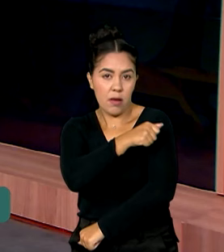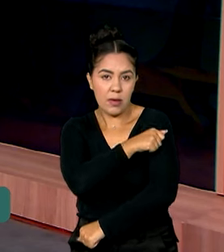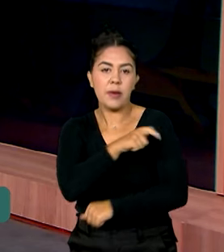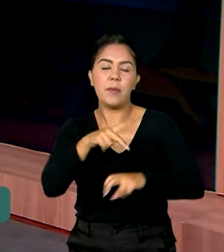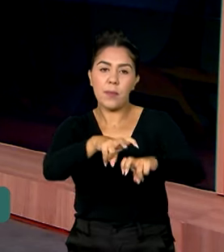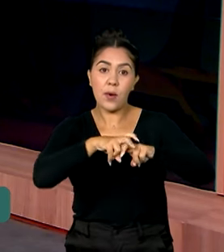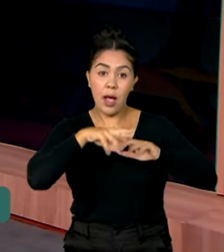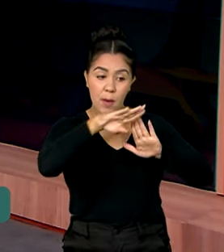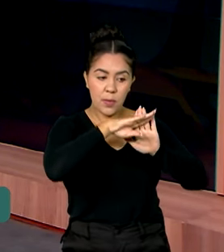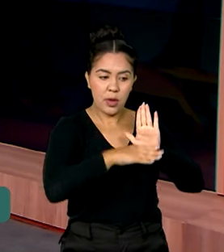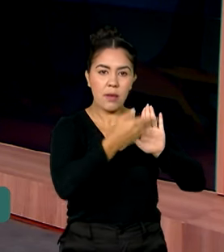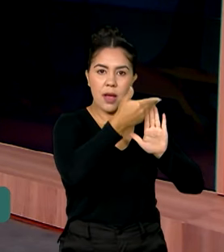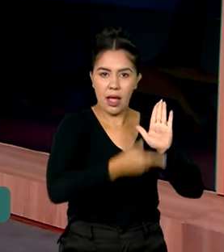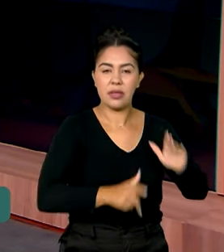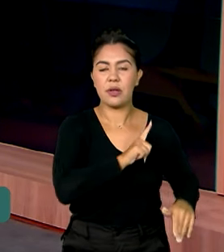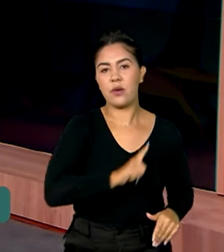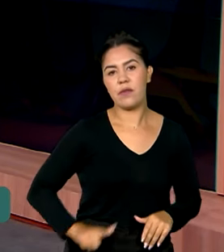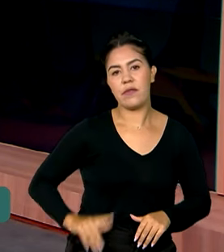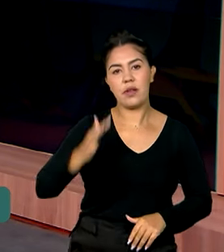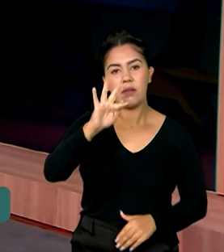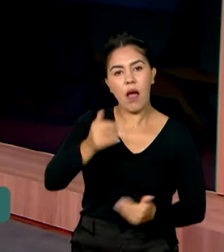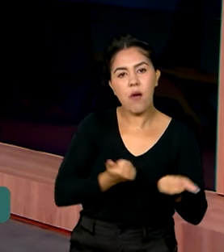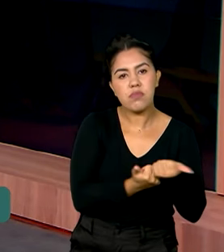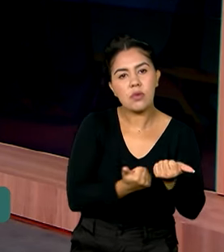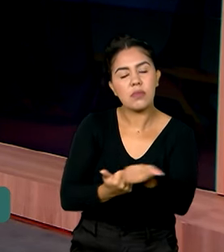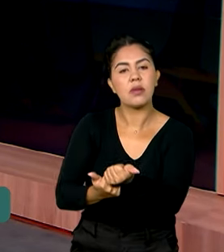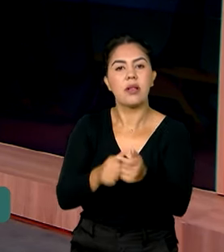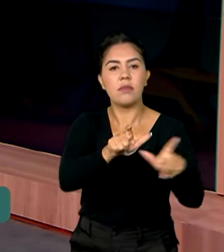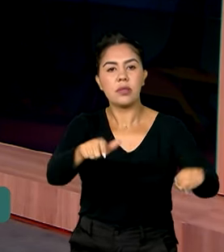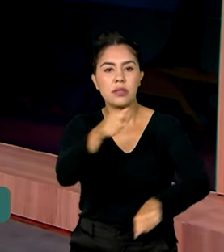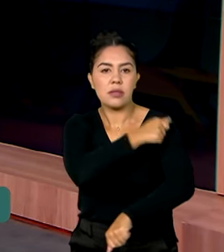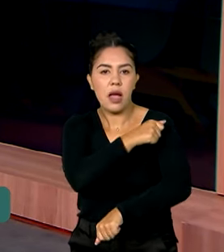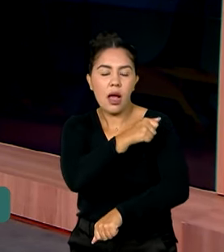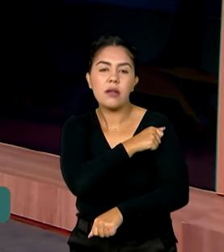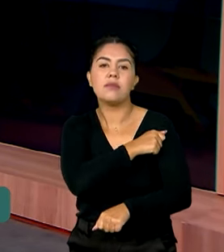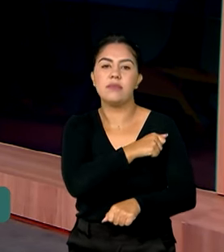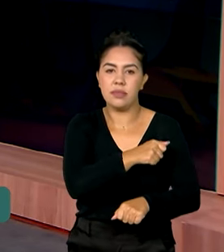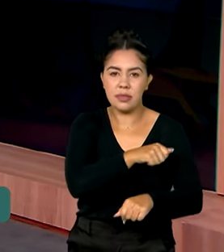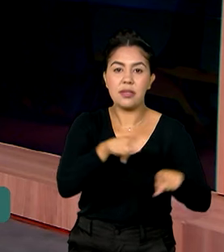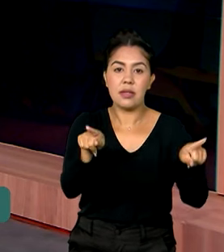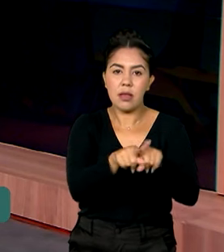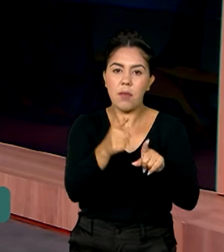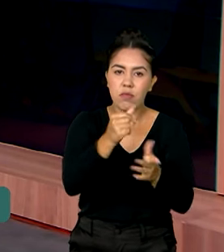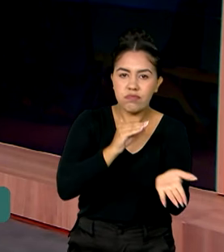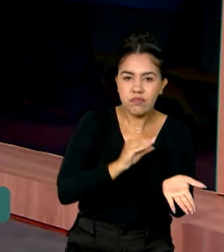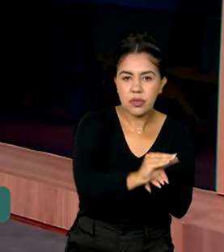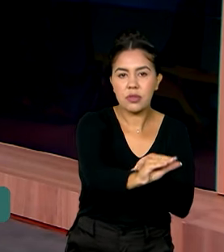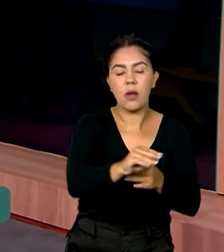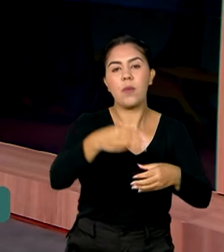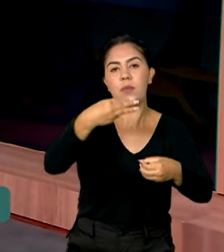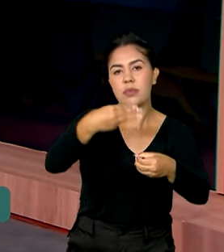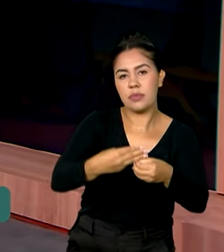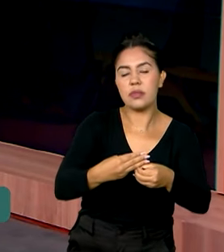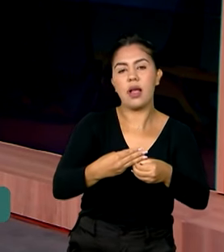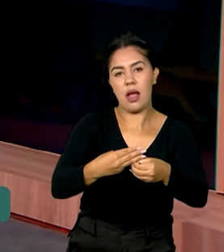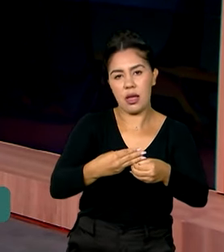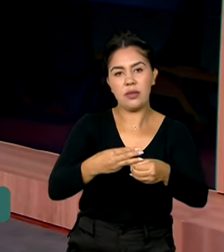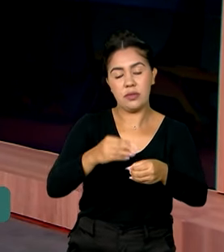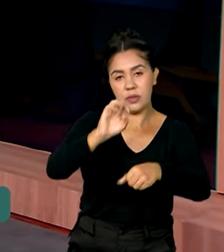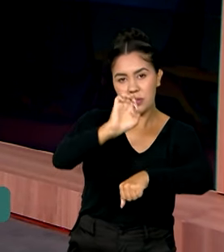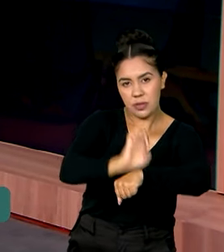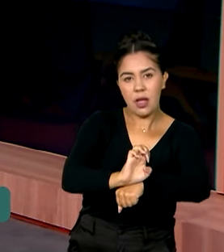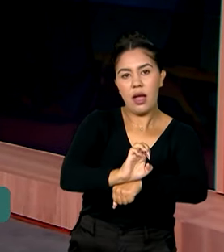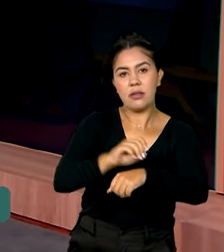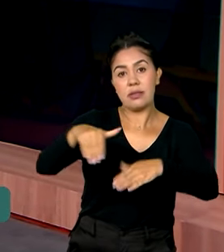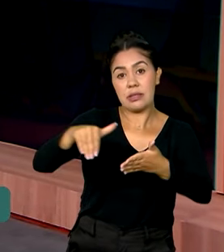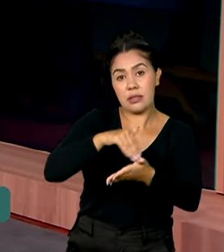o governo federal apoia o transporte de estudantes por meio de assistência técnica e financeira a estados e municípios e o Distrito